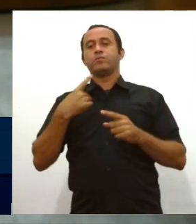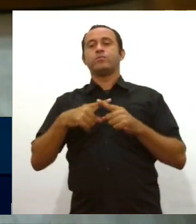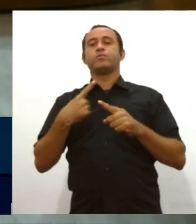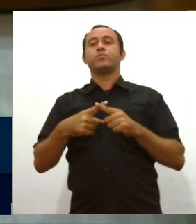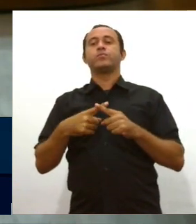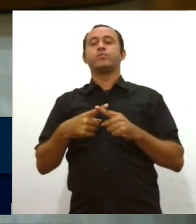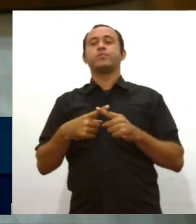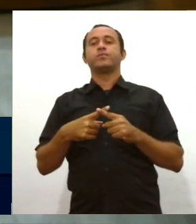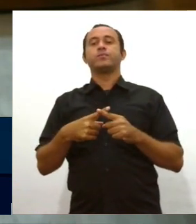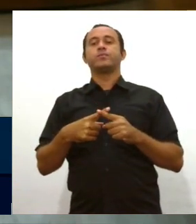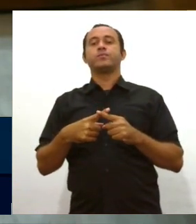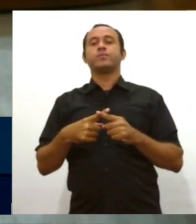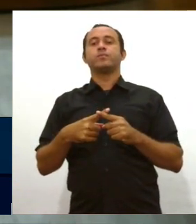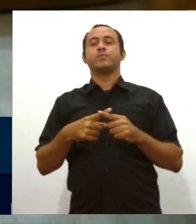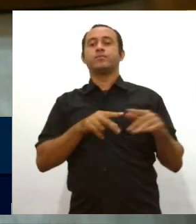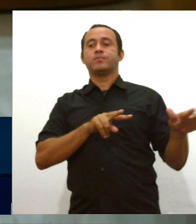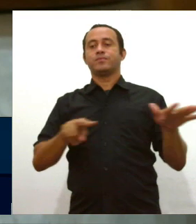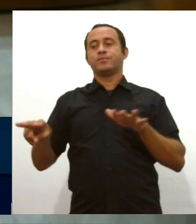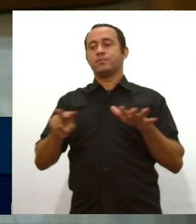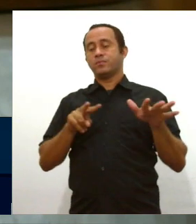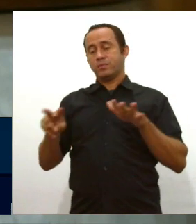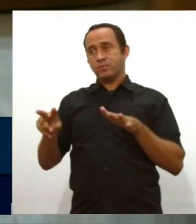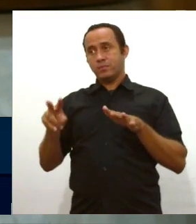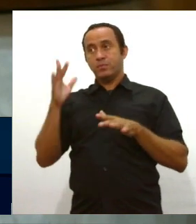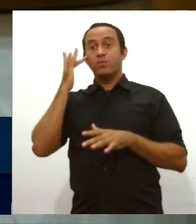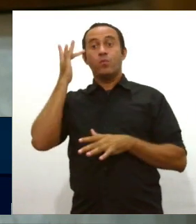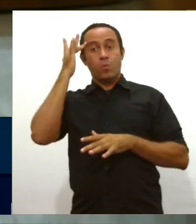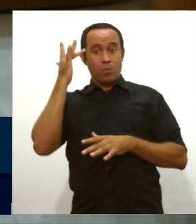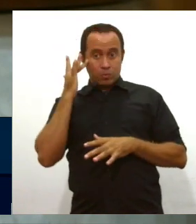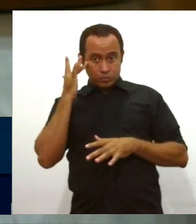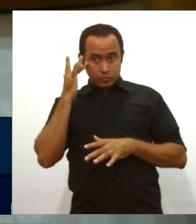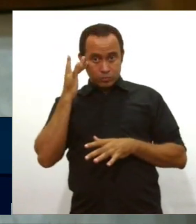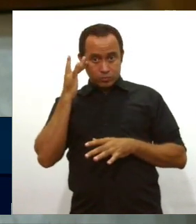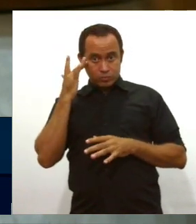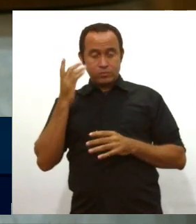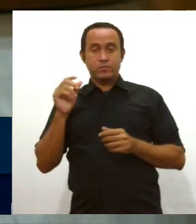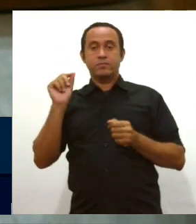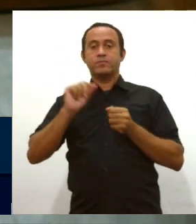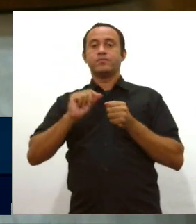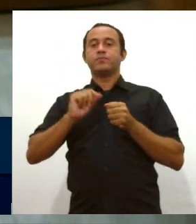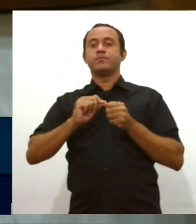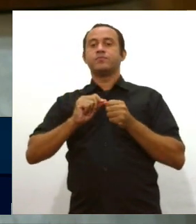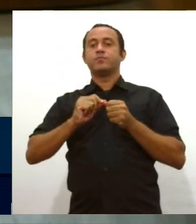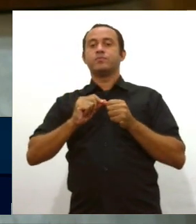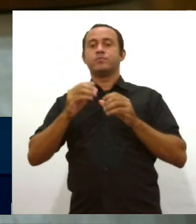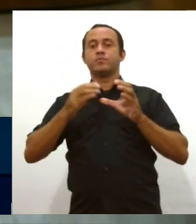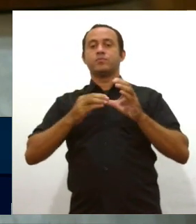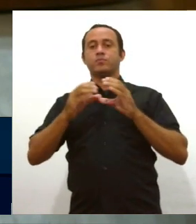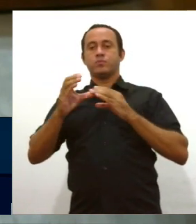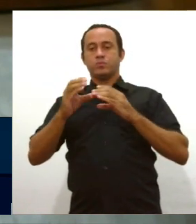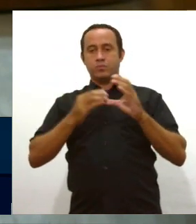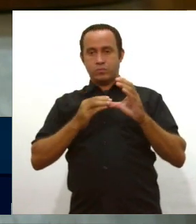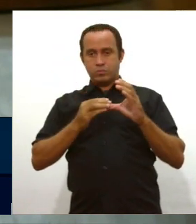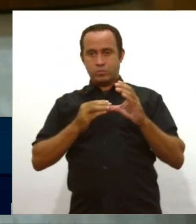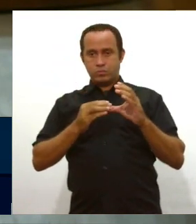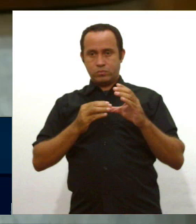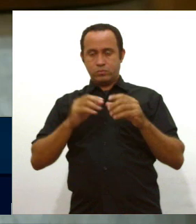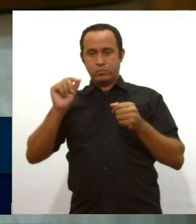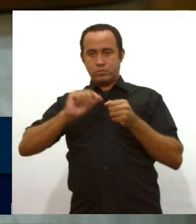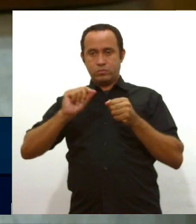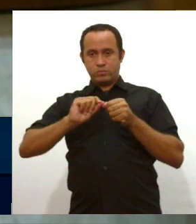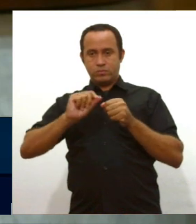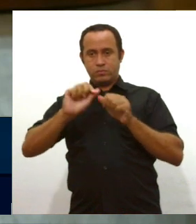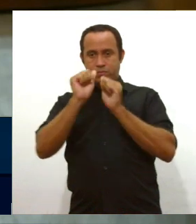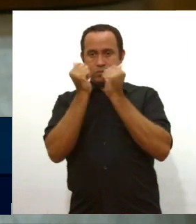porque essa semana, se eu não estiver enganado, vence o concurso público que foi realizado pela